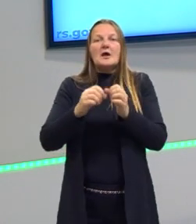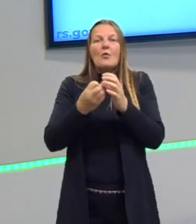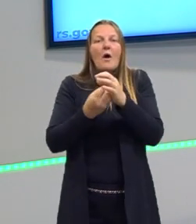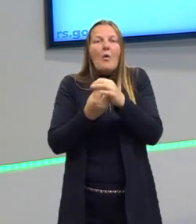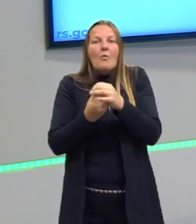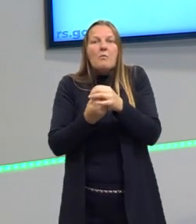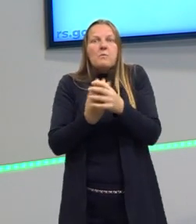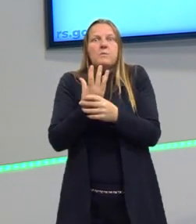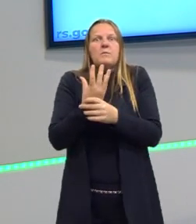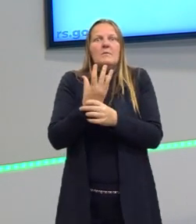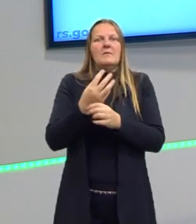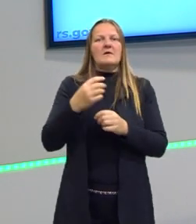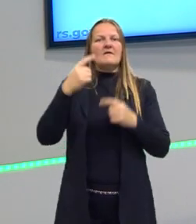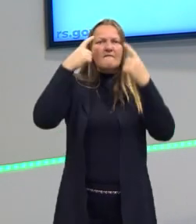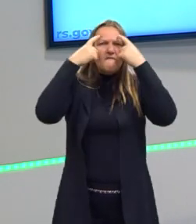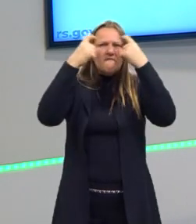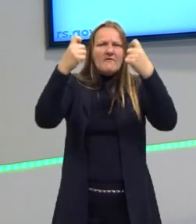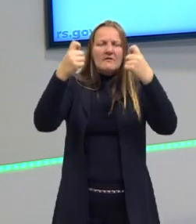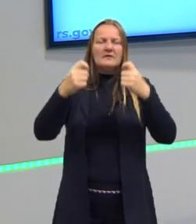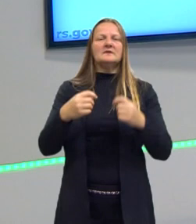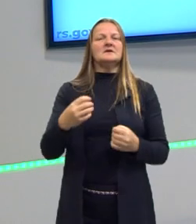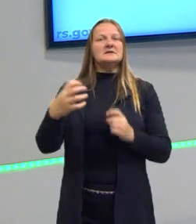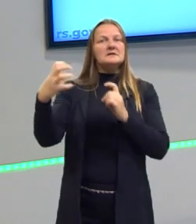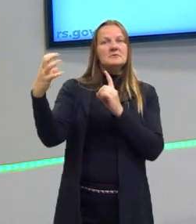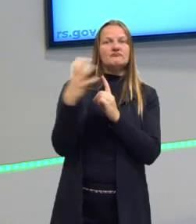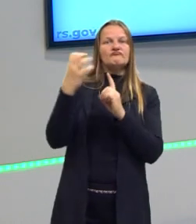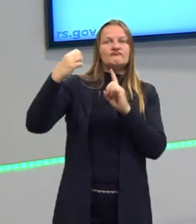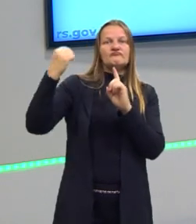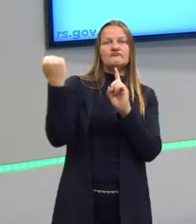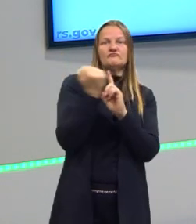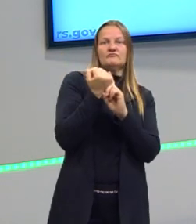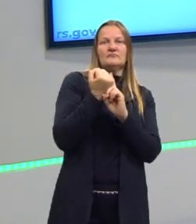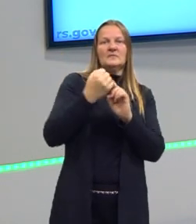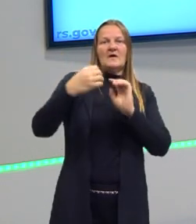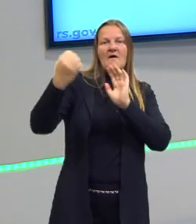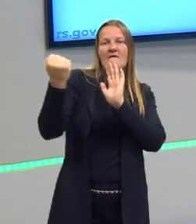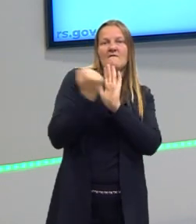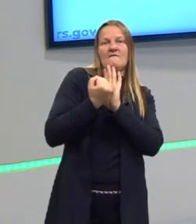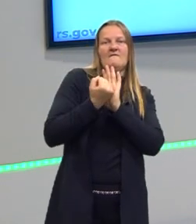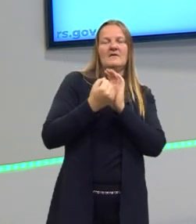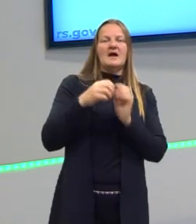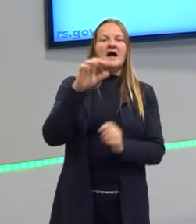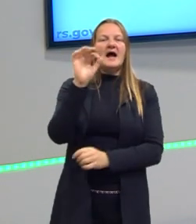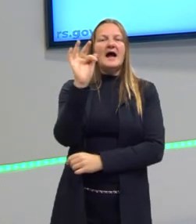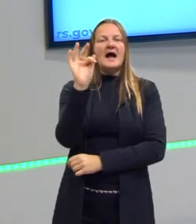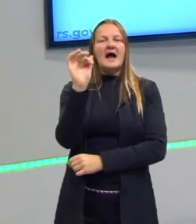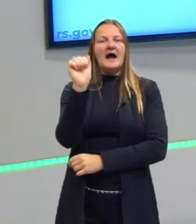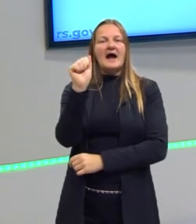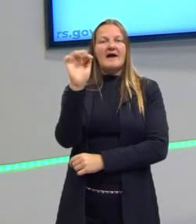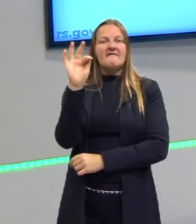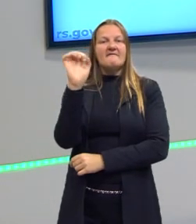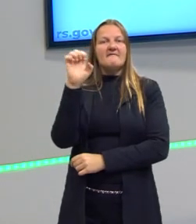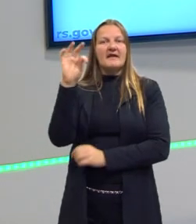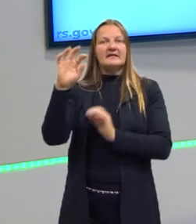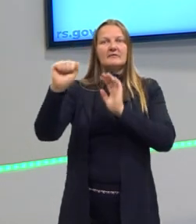um problema público, sim, nos afeta de alguma forma e, de alguma forma, todos os níveis da sociedade.